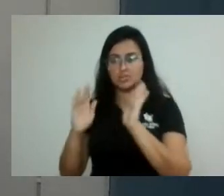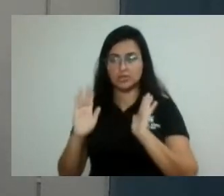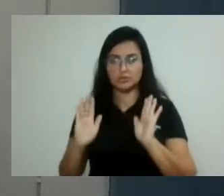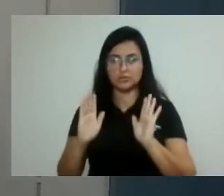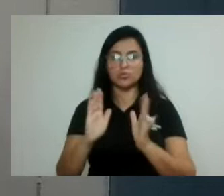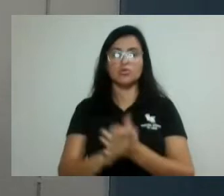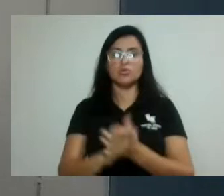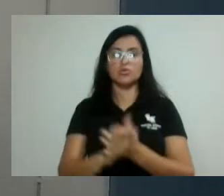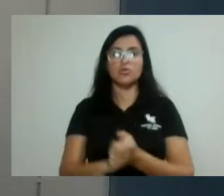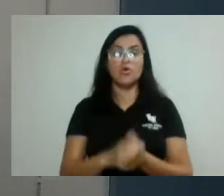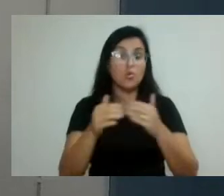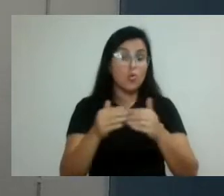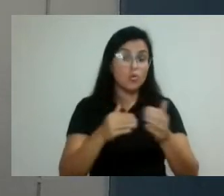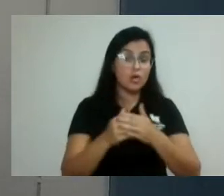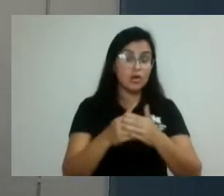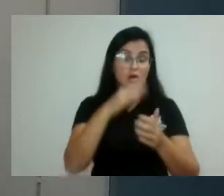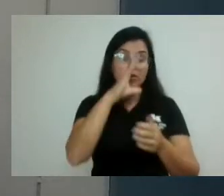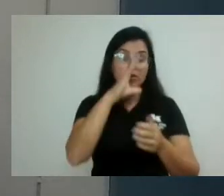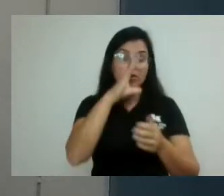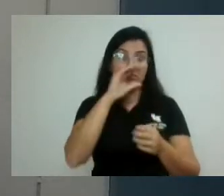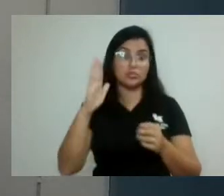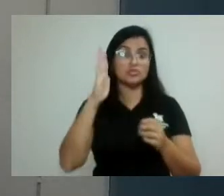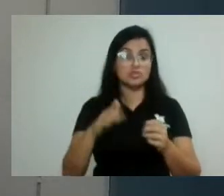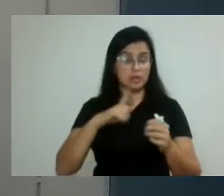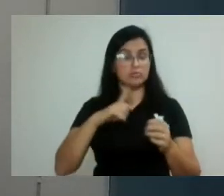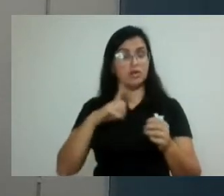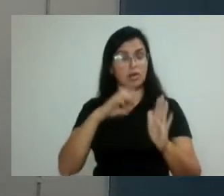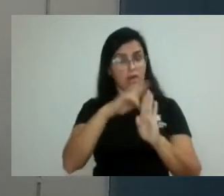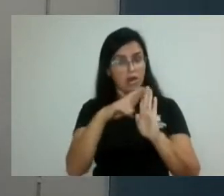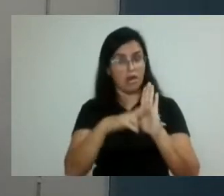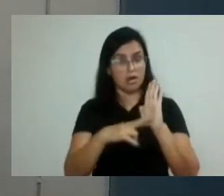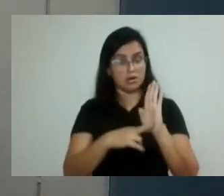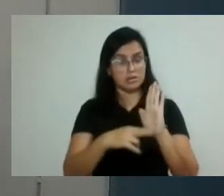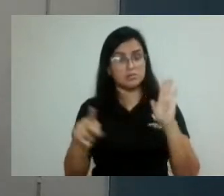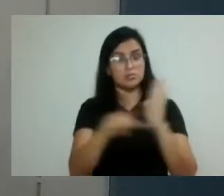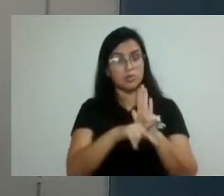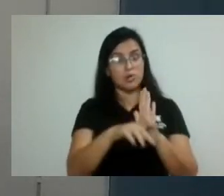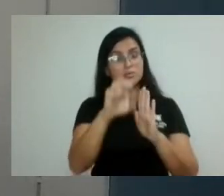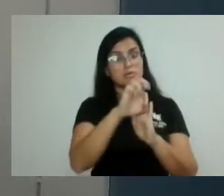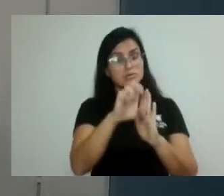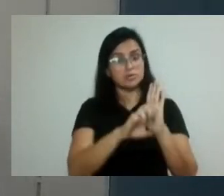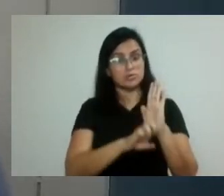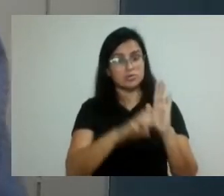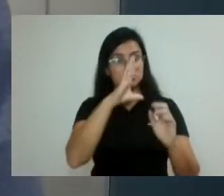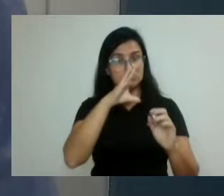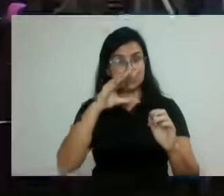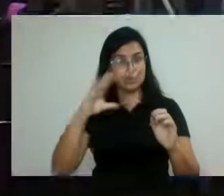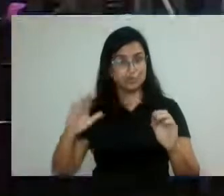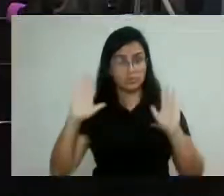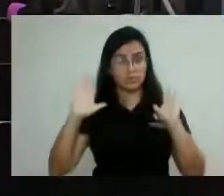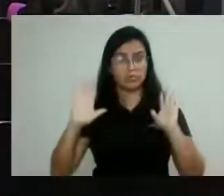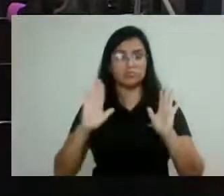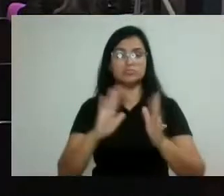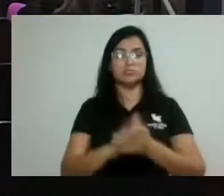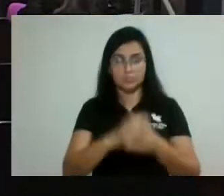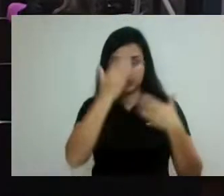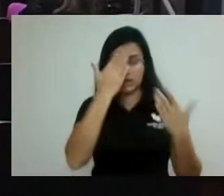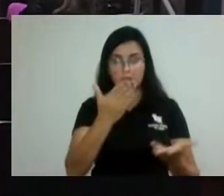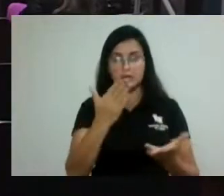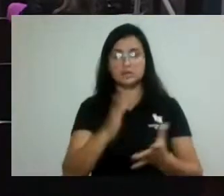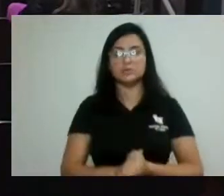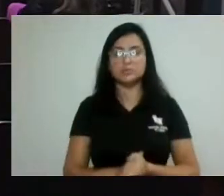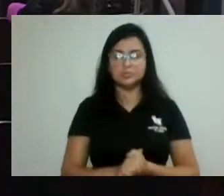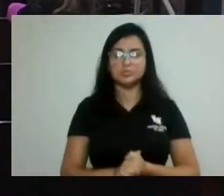dentro do Estatuto do Servidor. Então, nada é, mas é a transcrição daquilo que tem que ser feito. Obrigado. Pela ordem do vereador